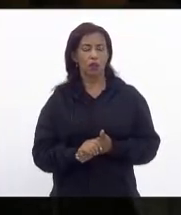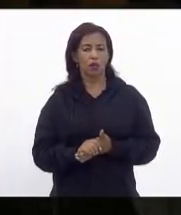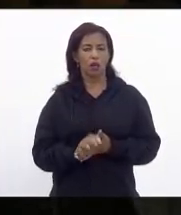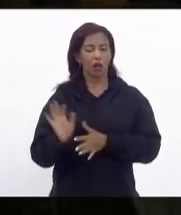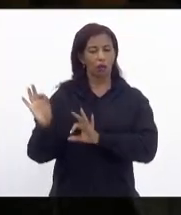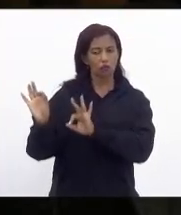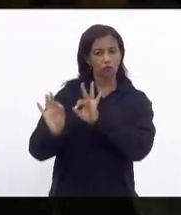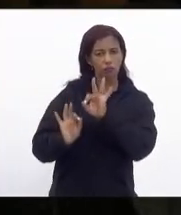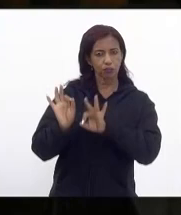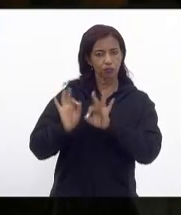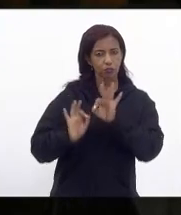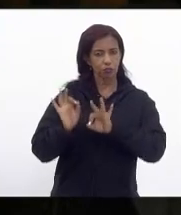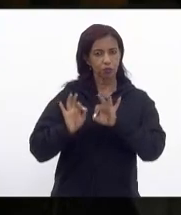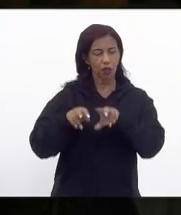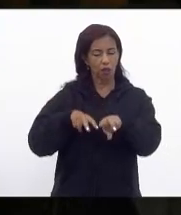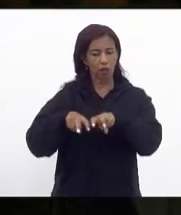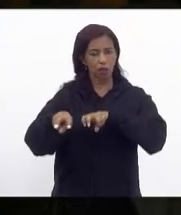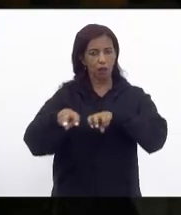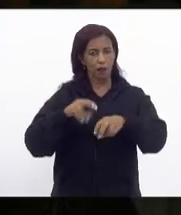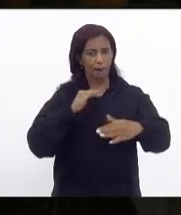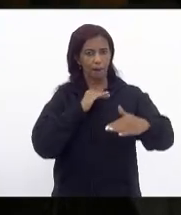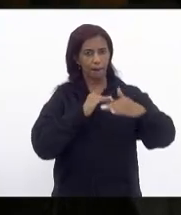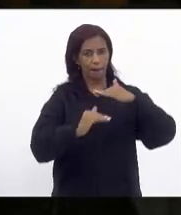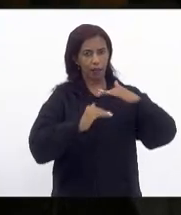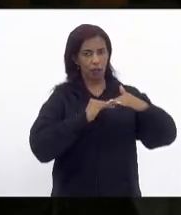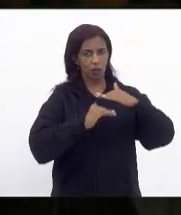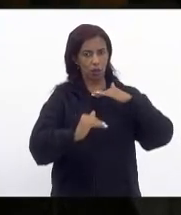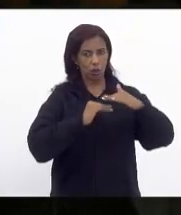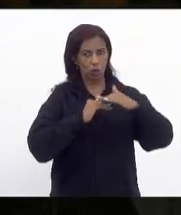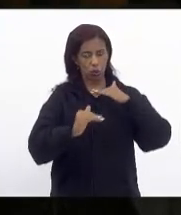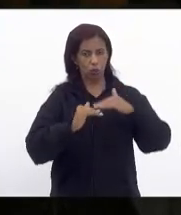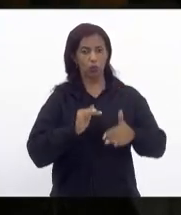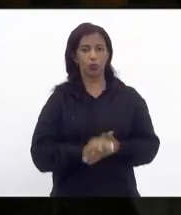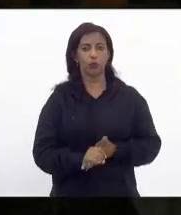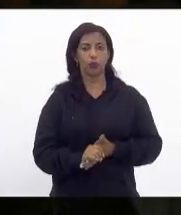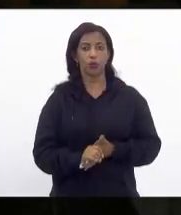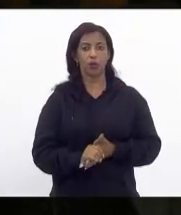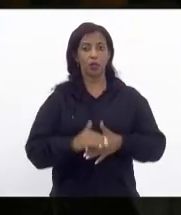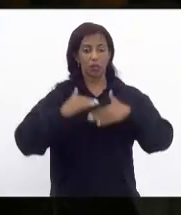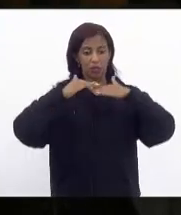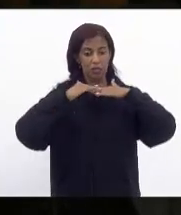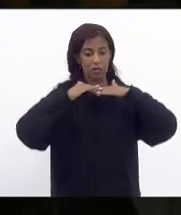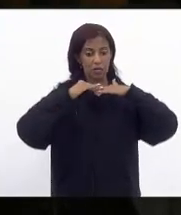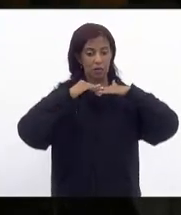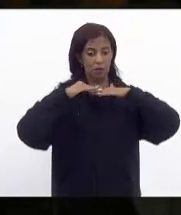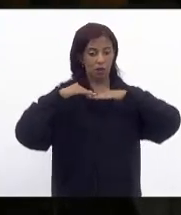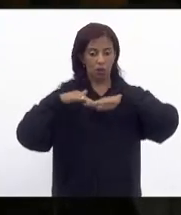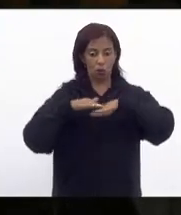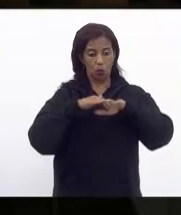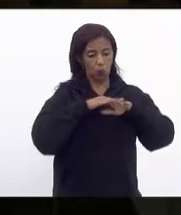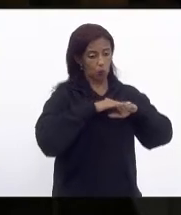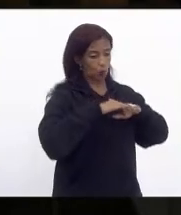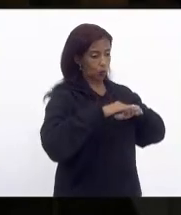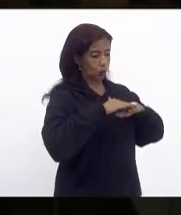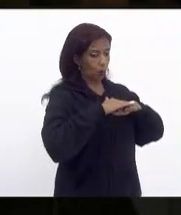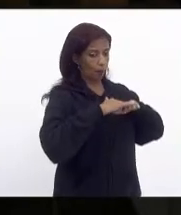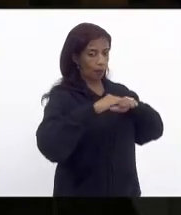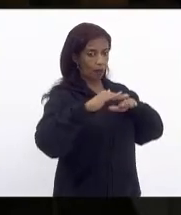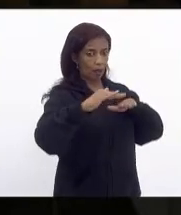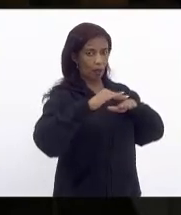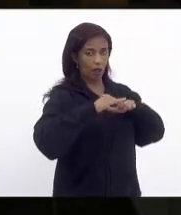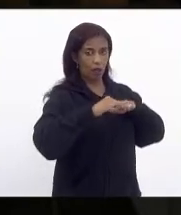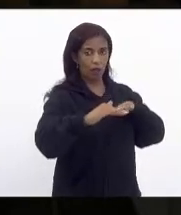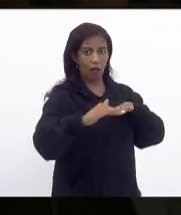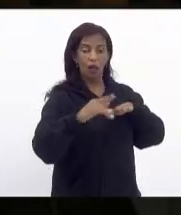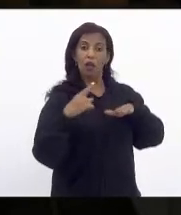do transporte metroviário nos chamados metrôs de superfície nós temos três grandes ramais que